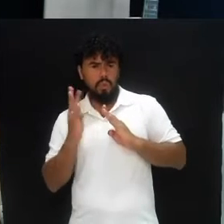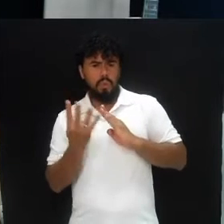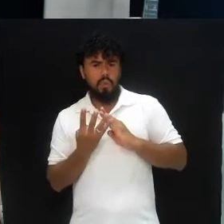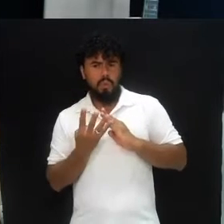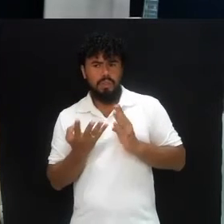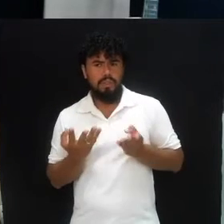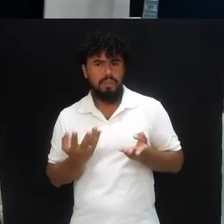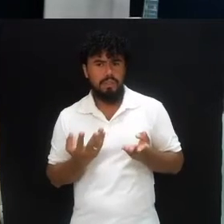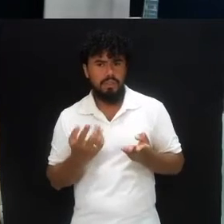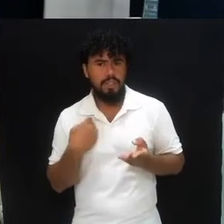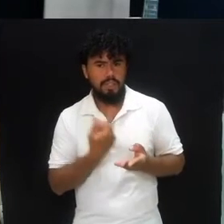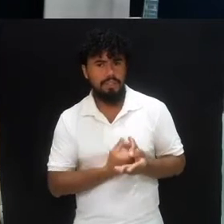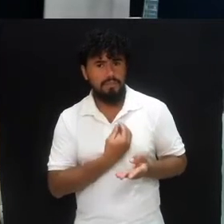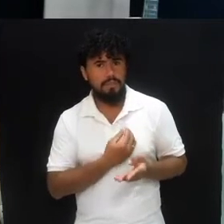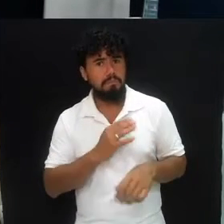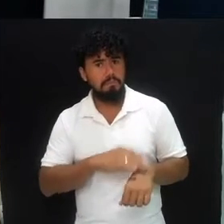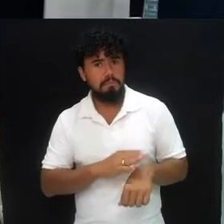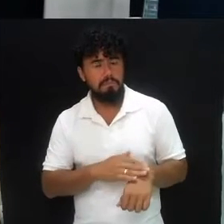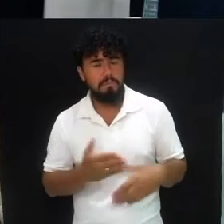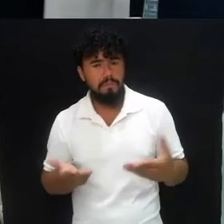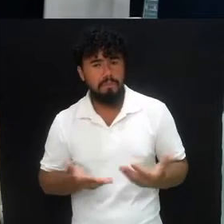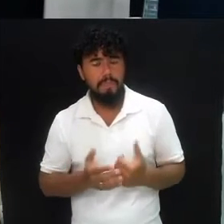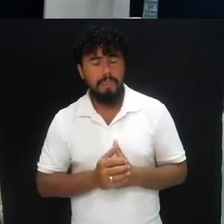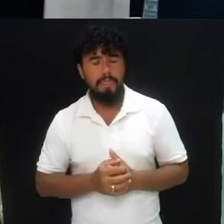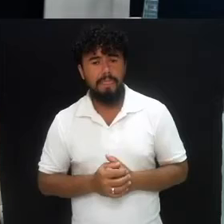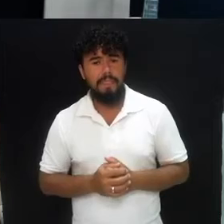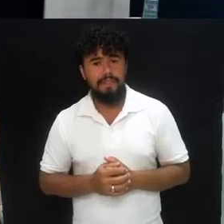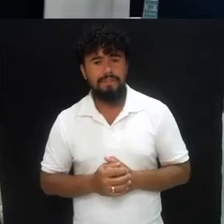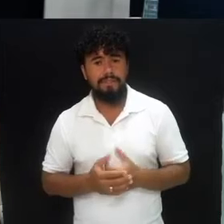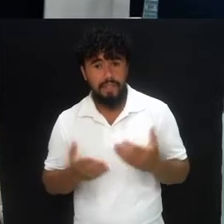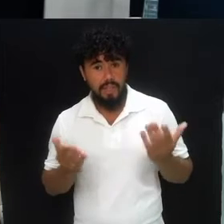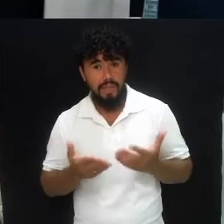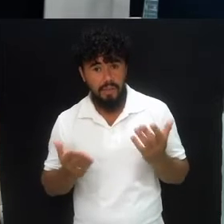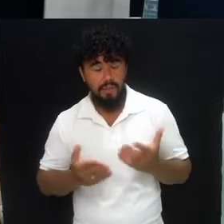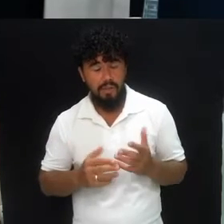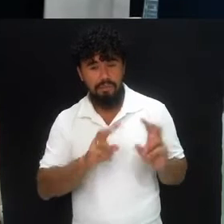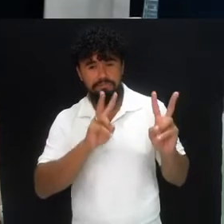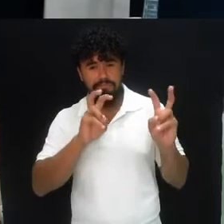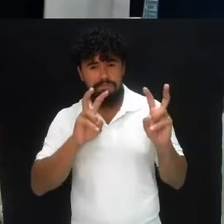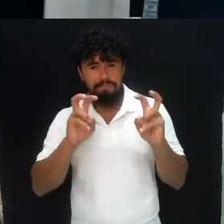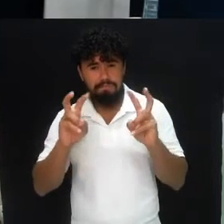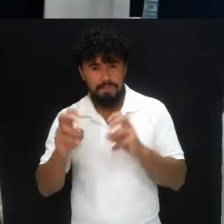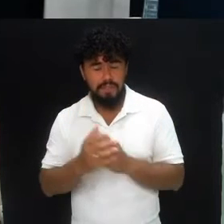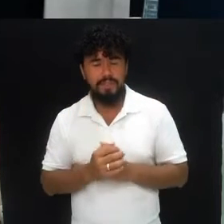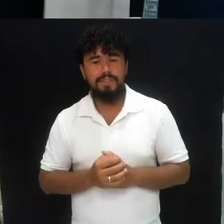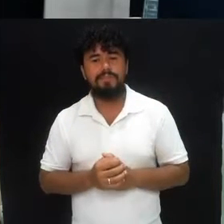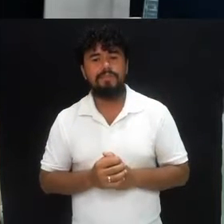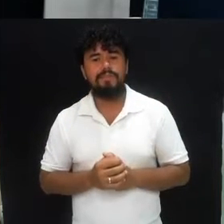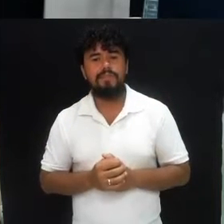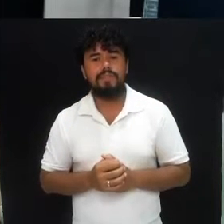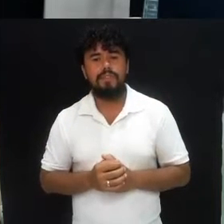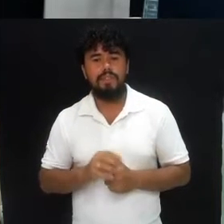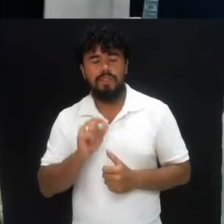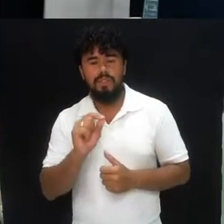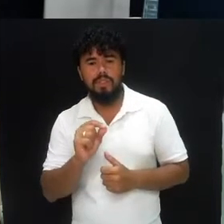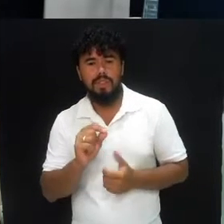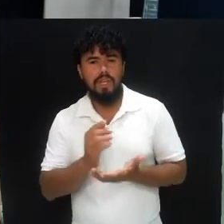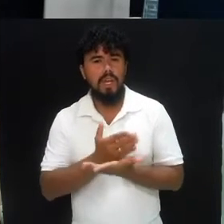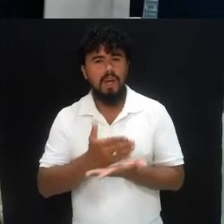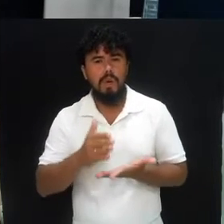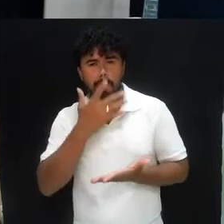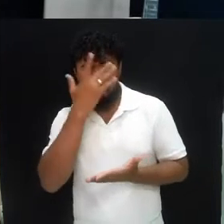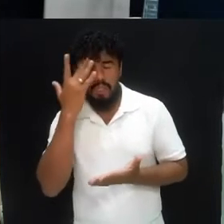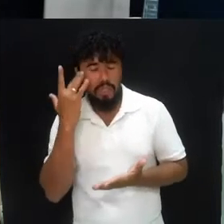forma vivenciando nesse momento. E nós queremos nessa série de mensagens compartilhar com você sobre algumas pessoas na